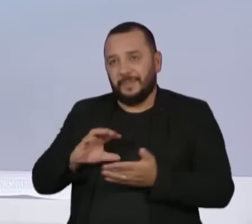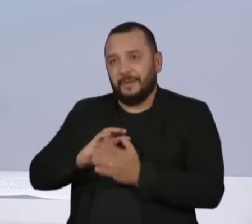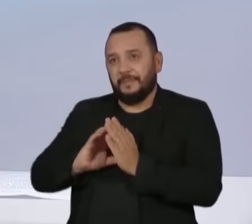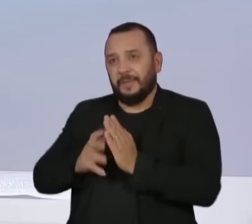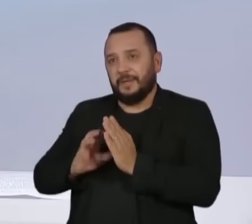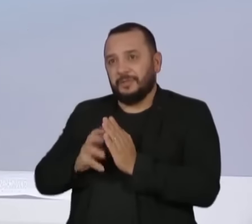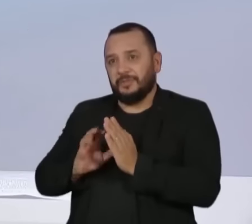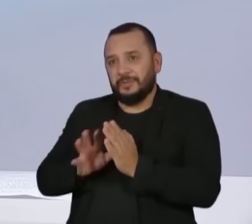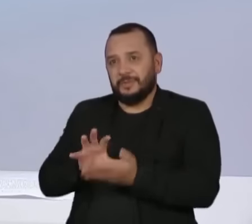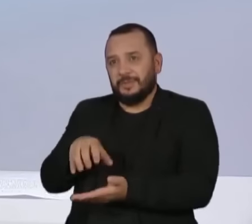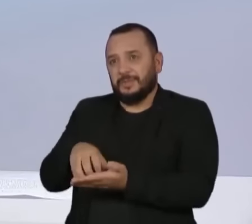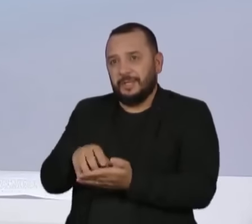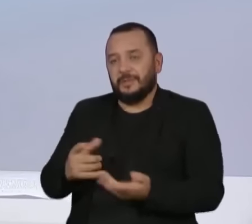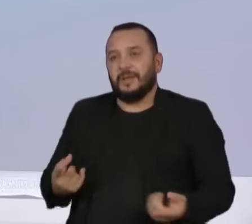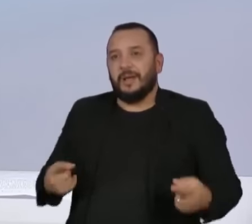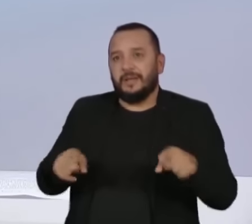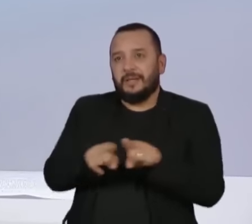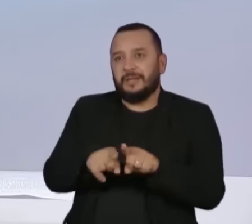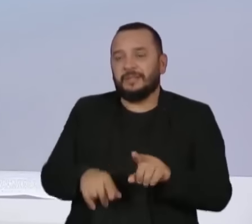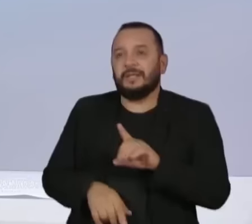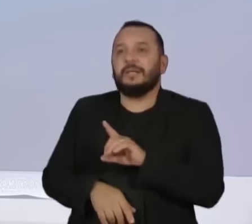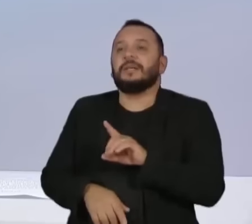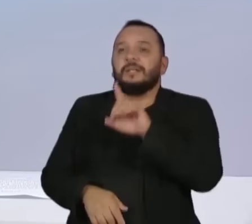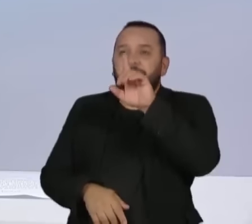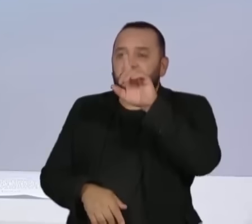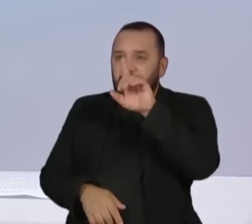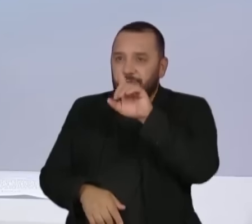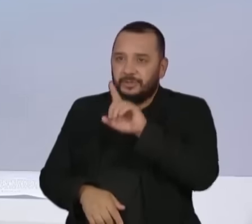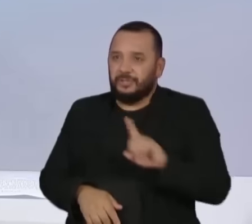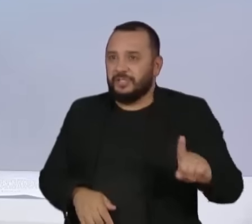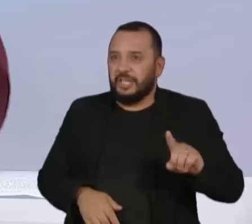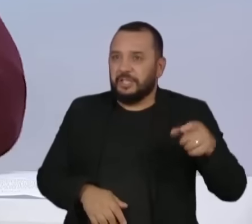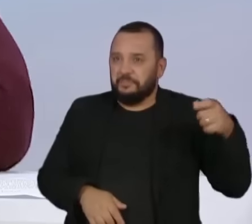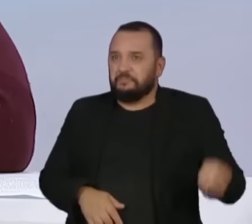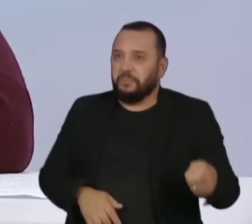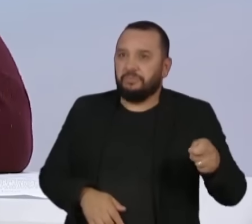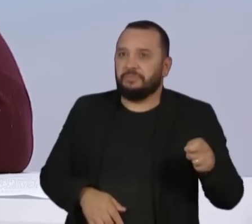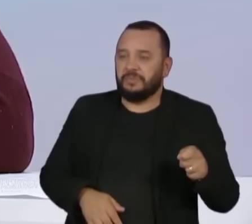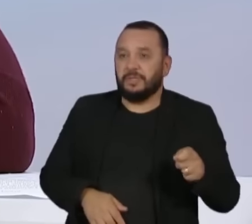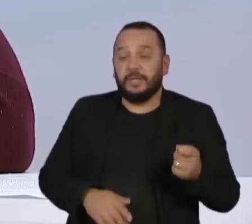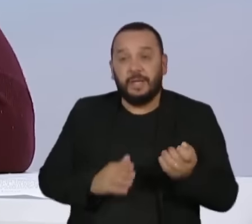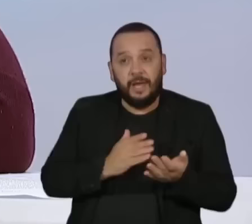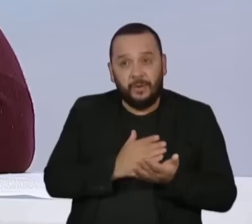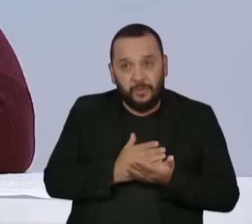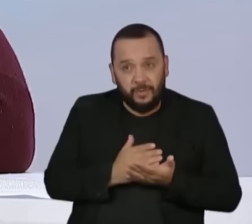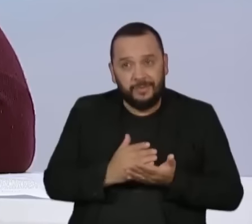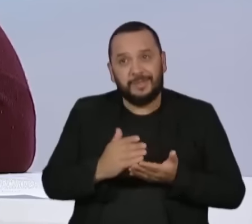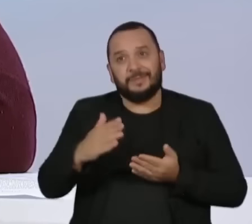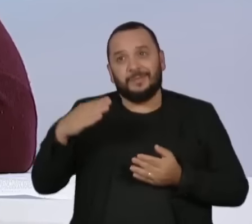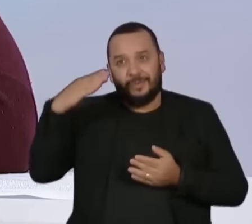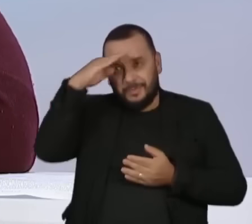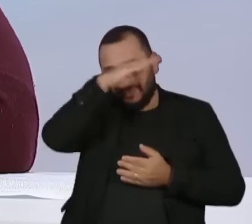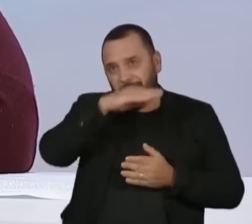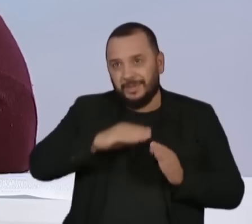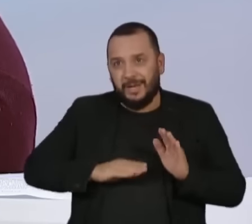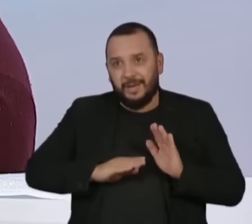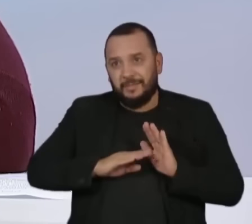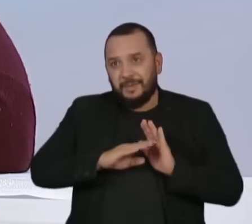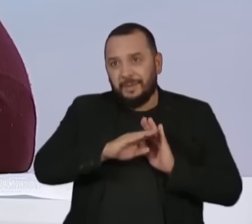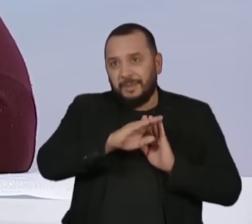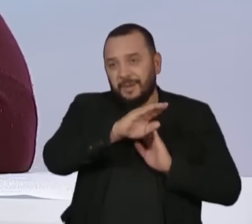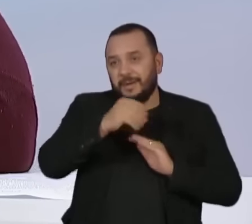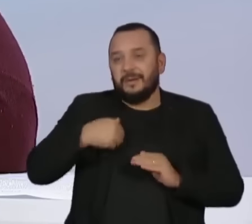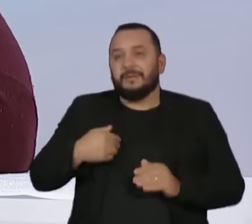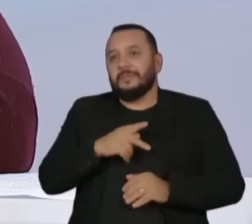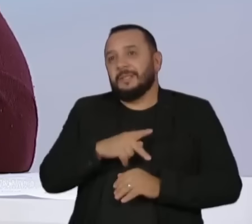Centrão, com a extrema-direita, que foi o germe do bolsonarismo. O presidente do partido, Carlos Siqueira, já disse que foi um